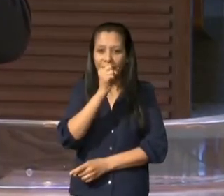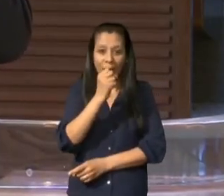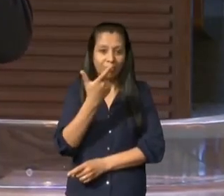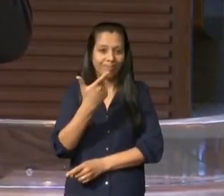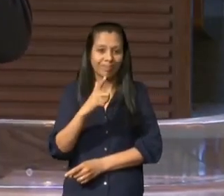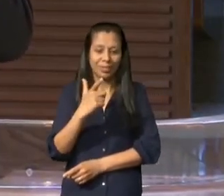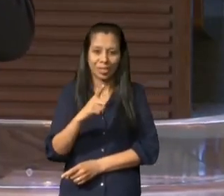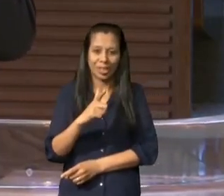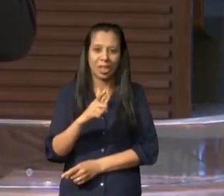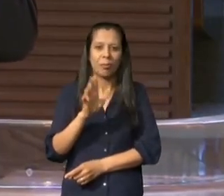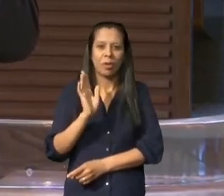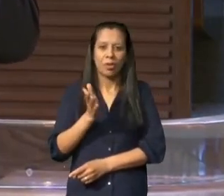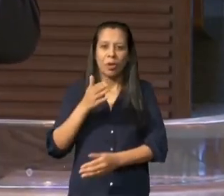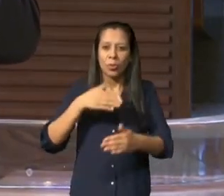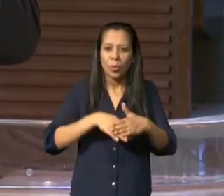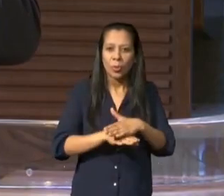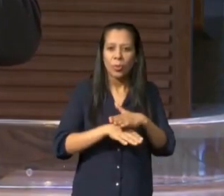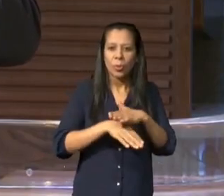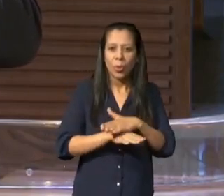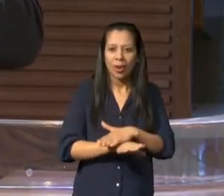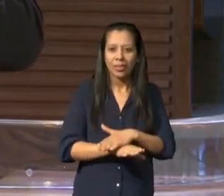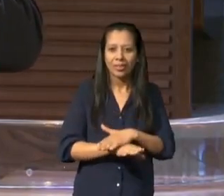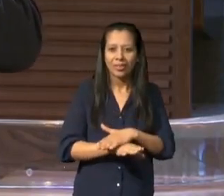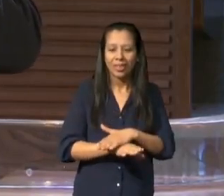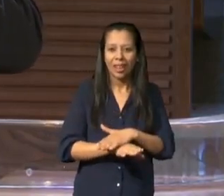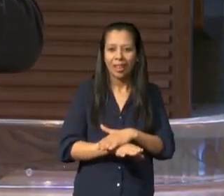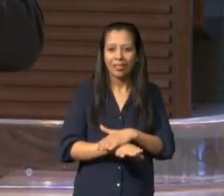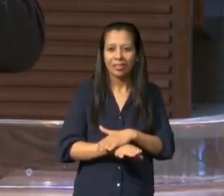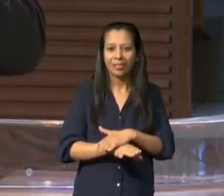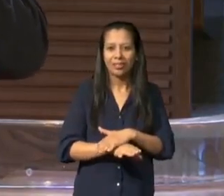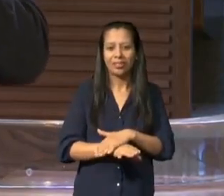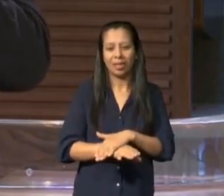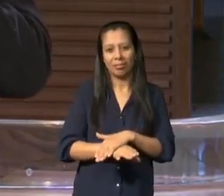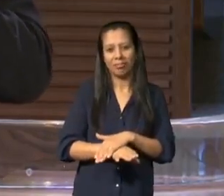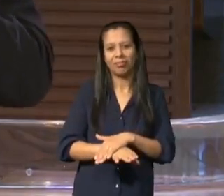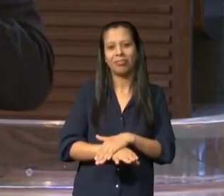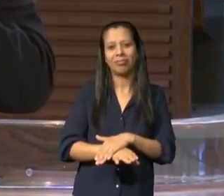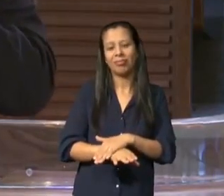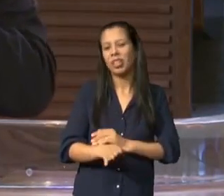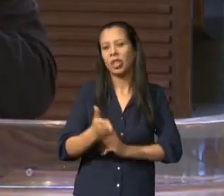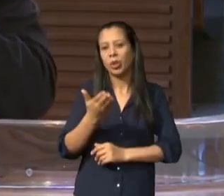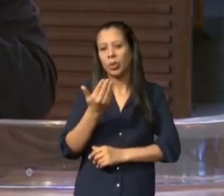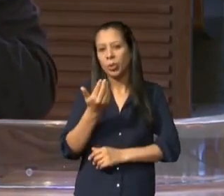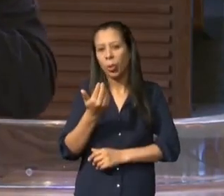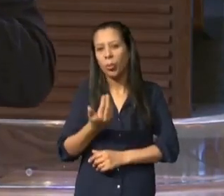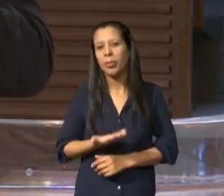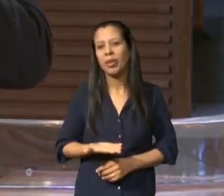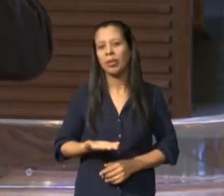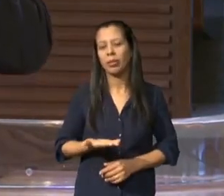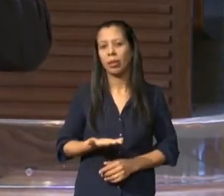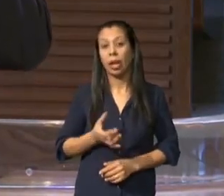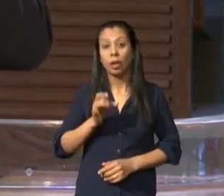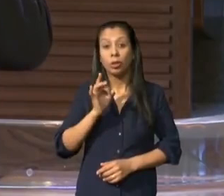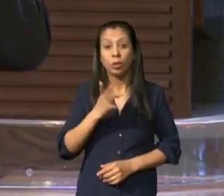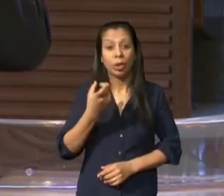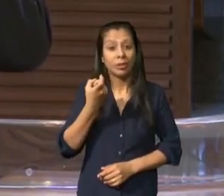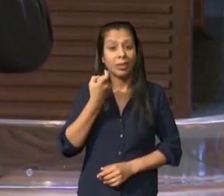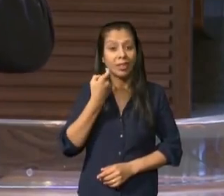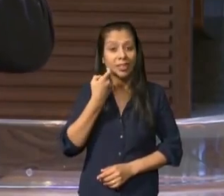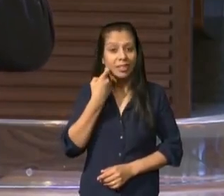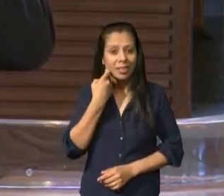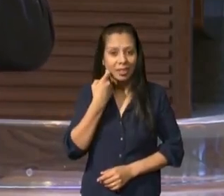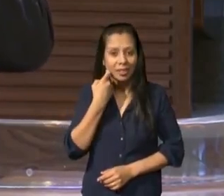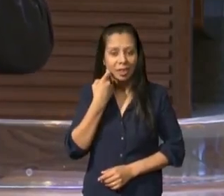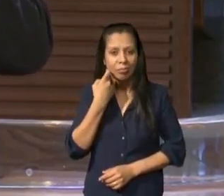pensavam em guardar o alimento para o próximo dia aquele alimento apodrecia sabe por quê? porque nós